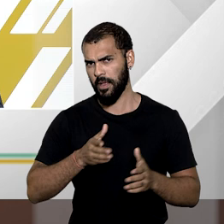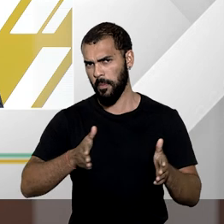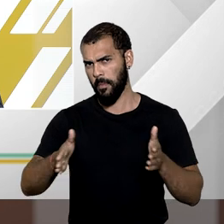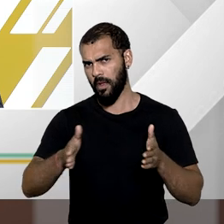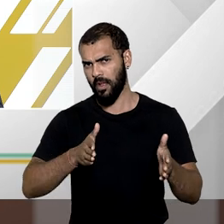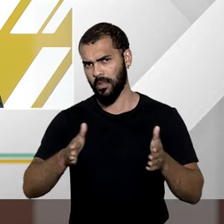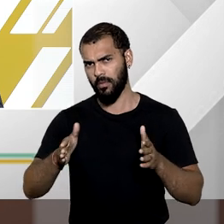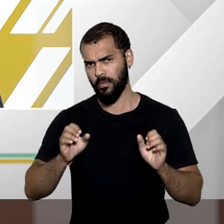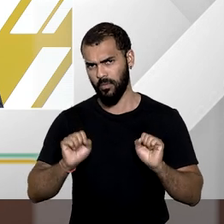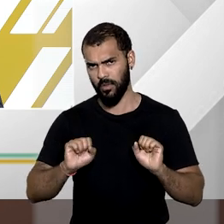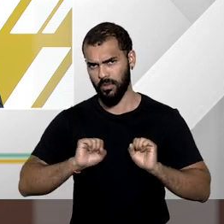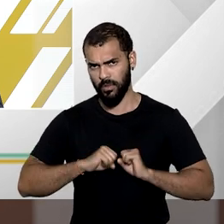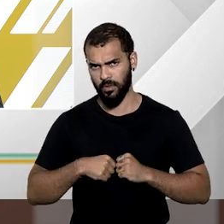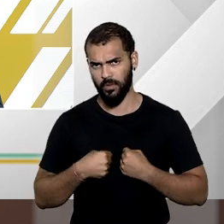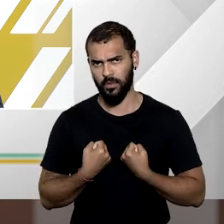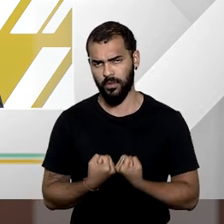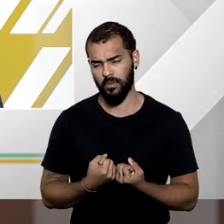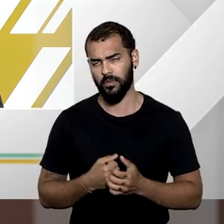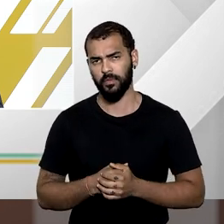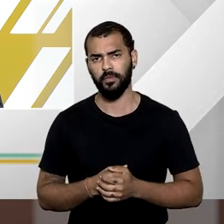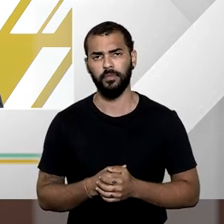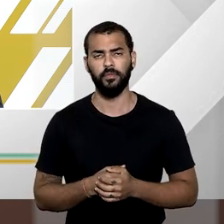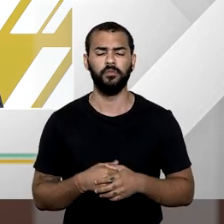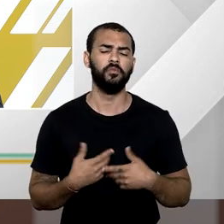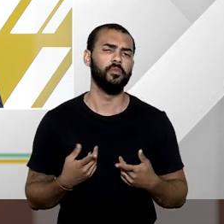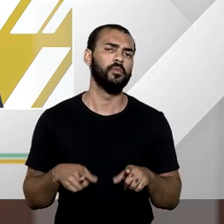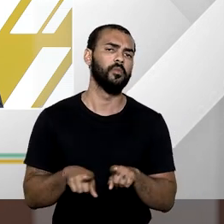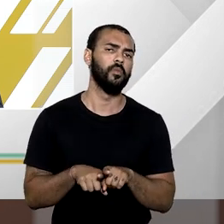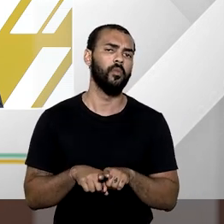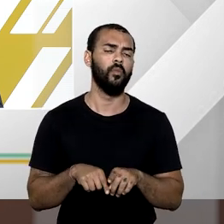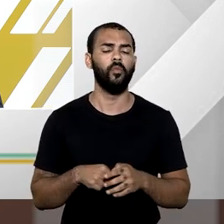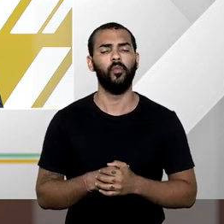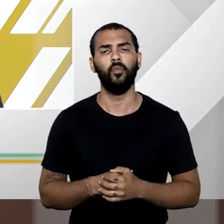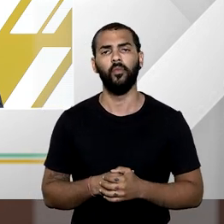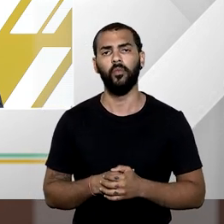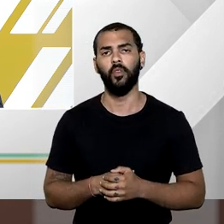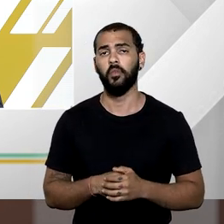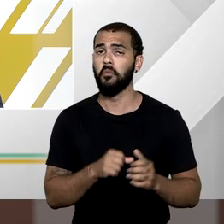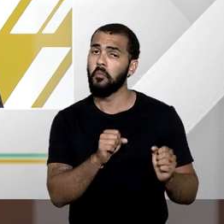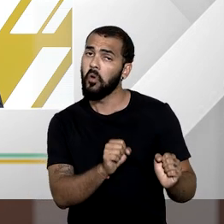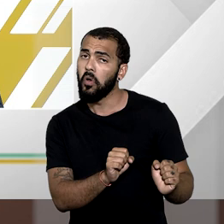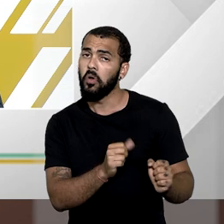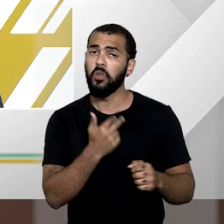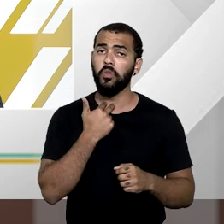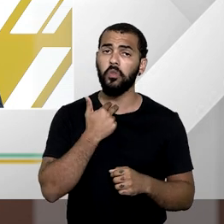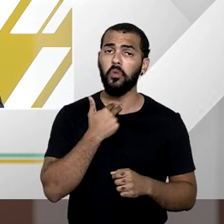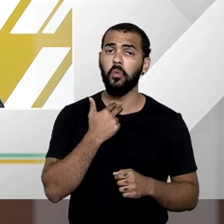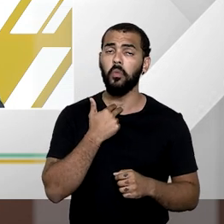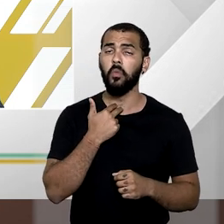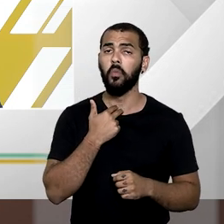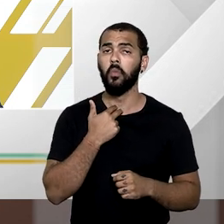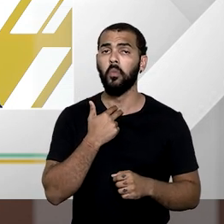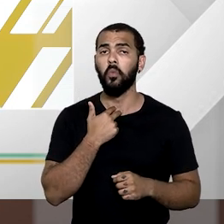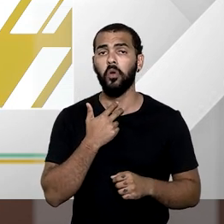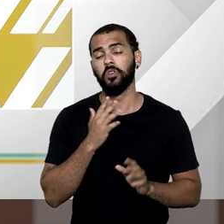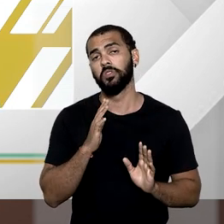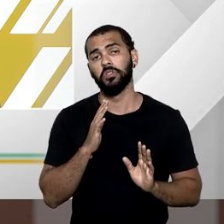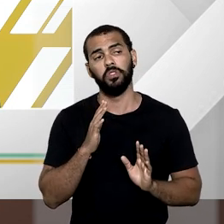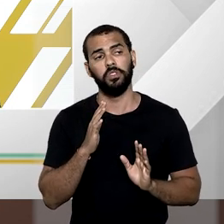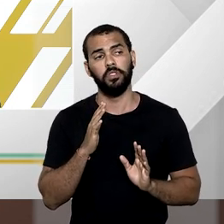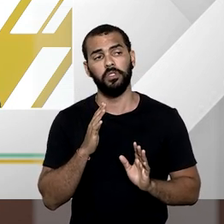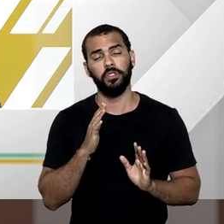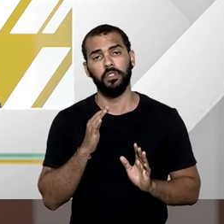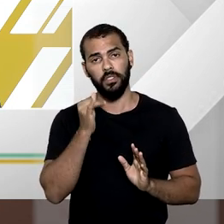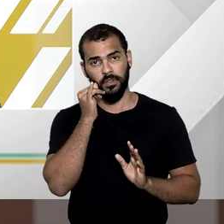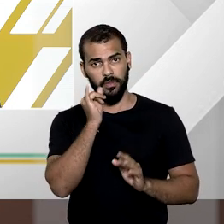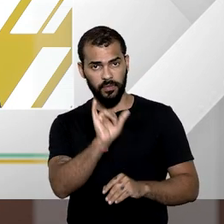prazo para tanto? E afinal, professor Egon, é ou não possível impedir a desapropriação por parte do Estado?